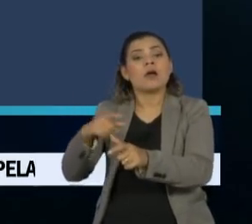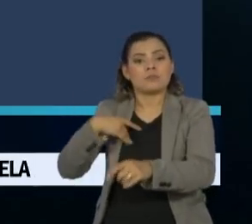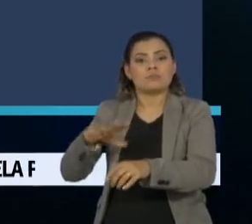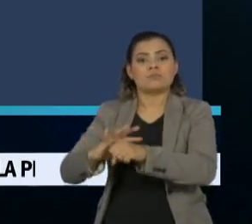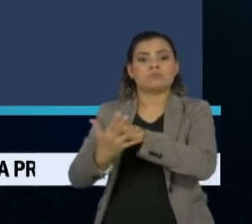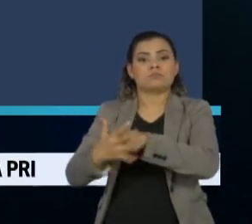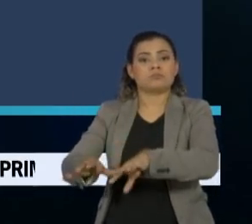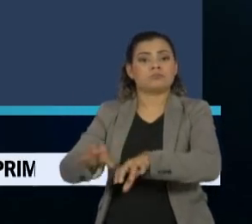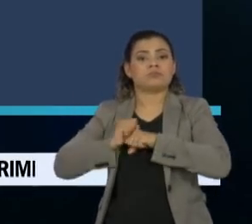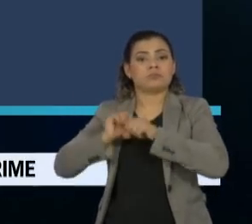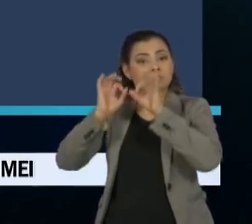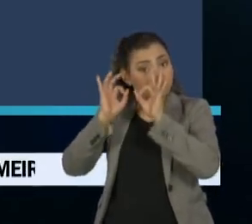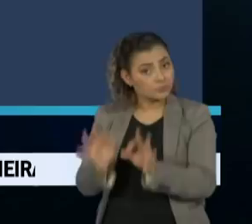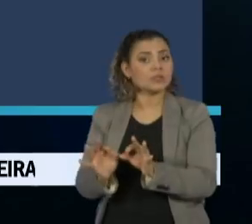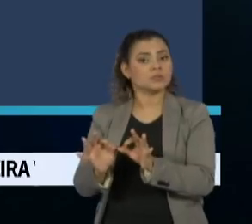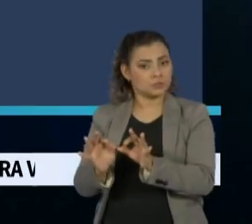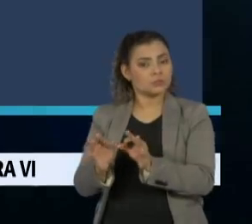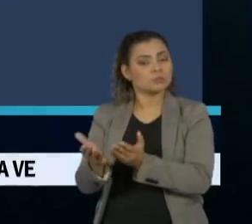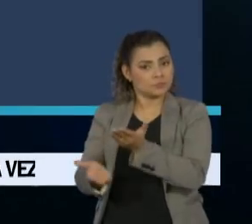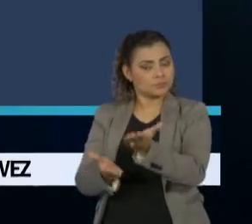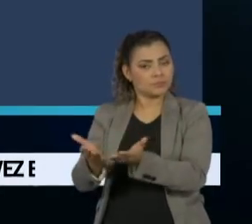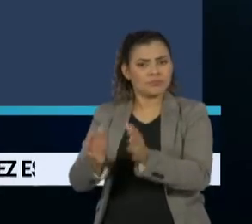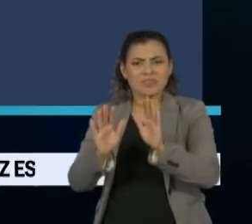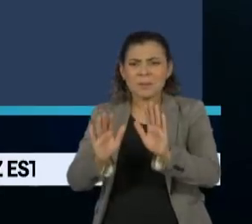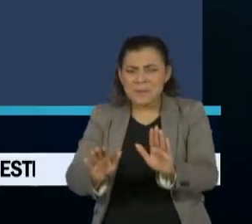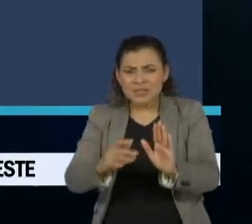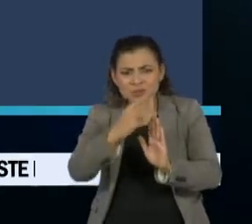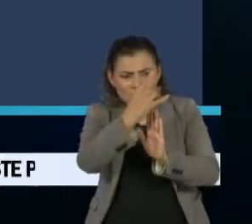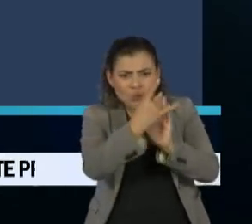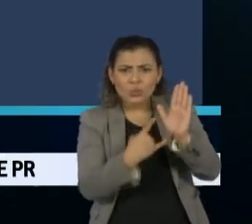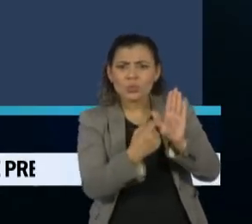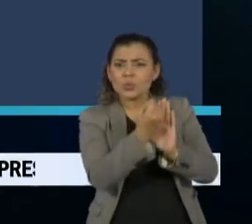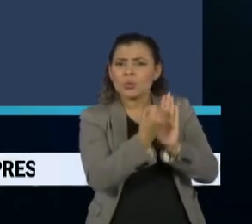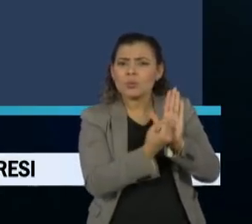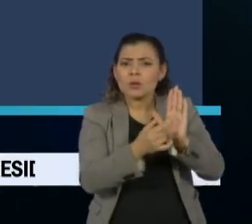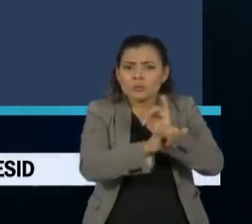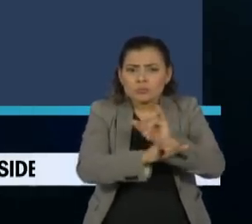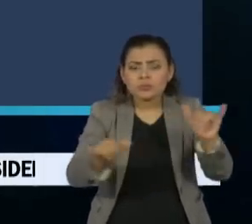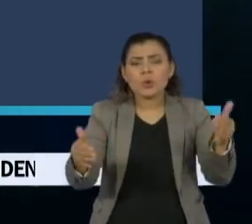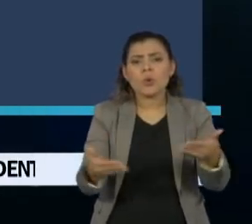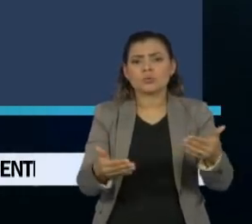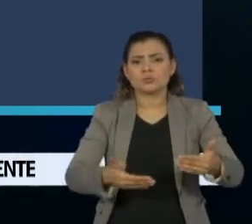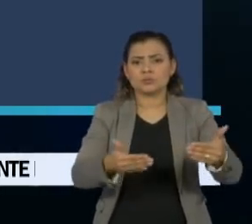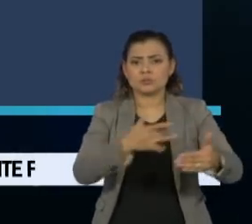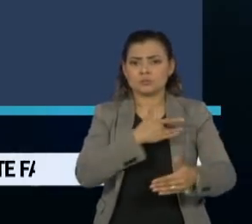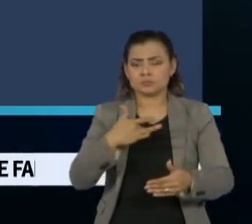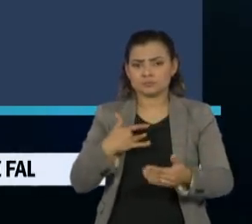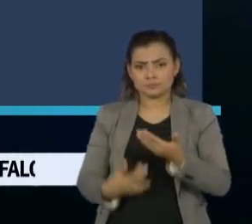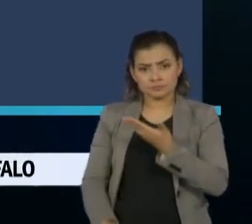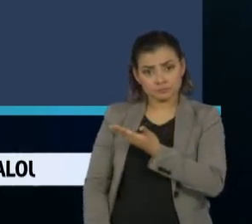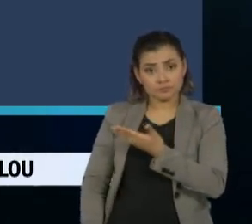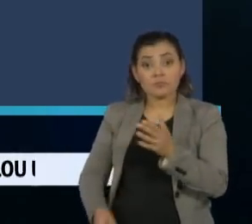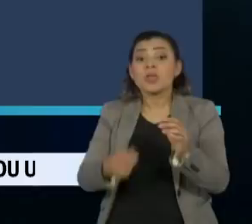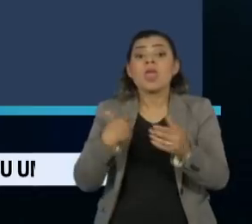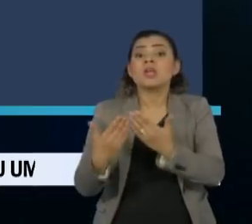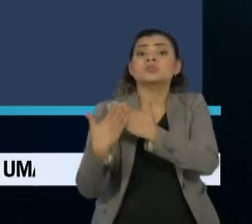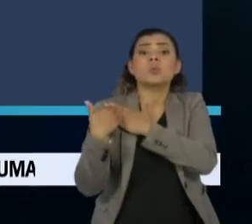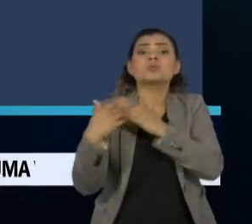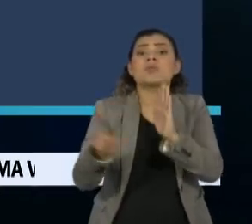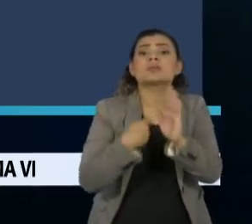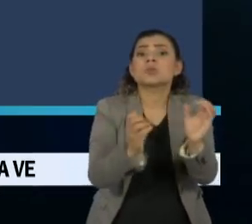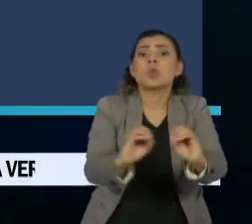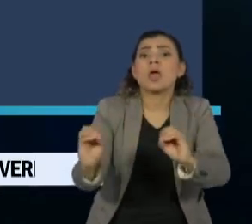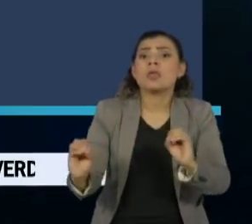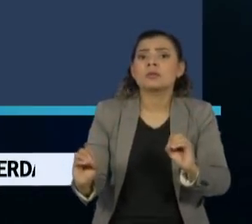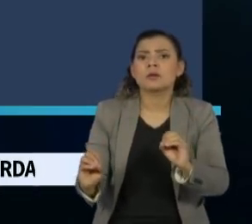o diagnóstico de covid-19. De acordo com o documento divulgado hoje pelo Ministério, sem assinatura de nenhum responsável, a